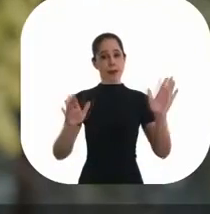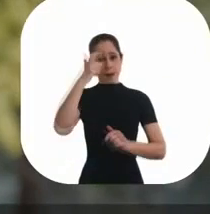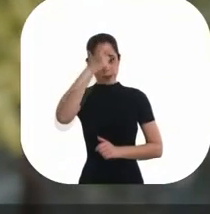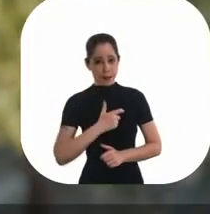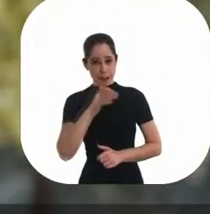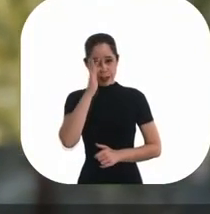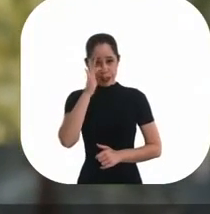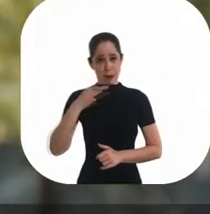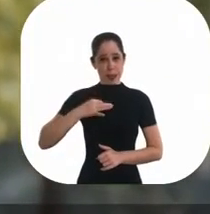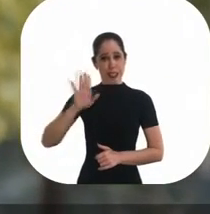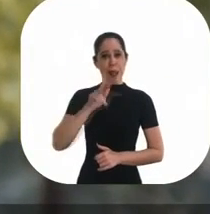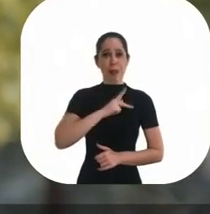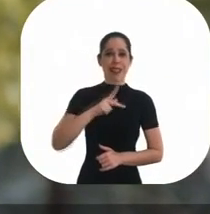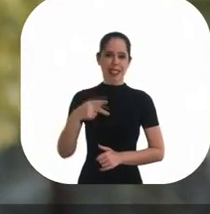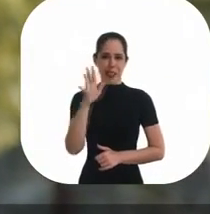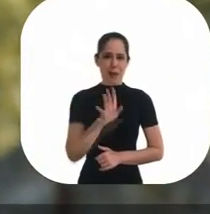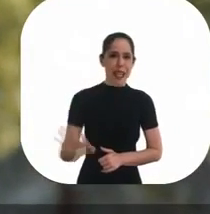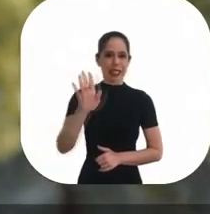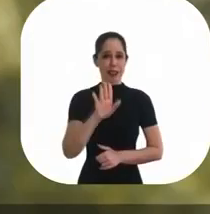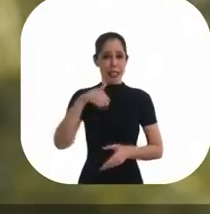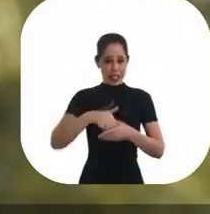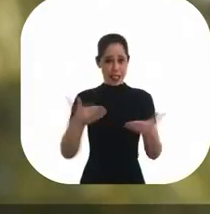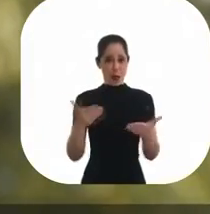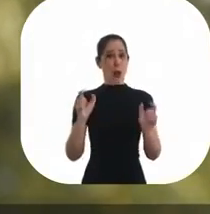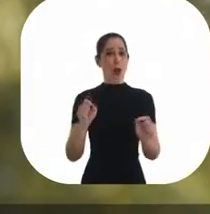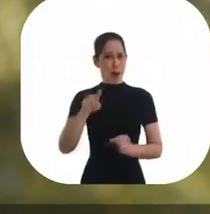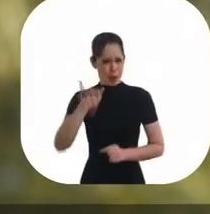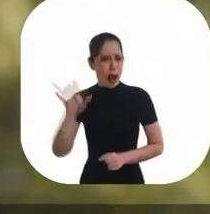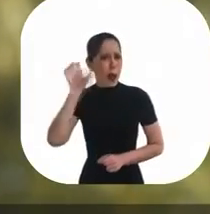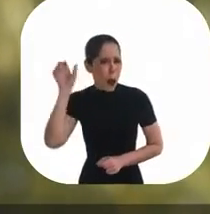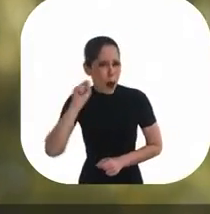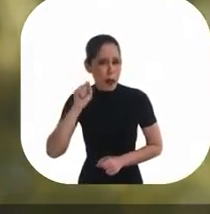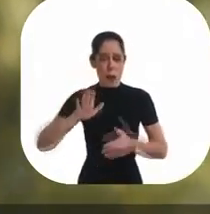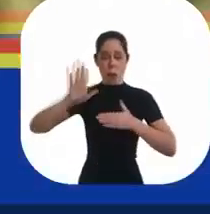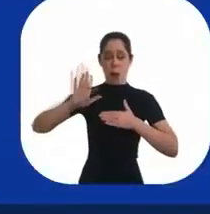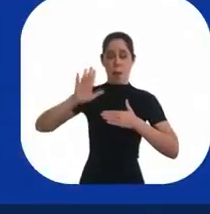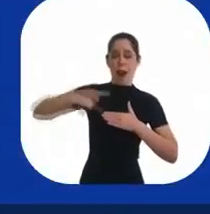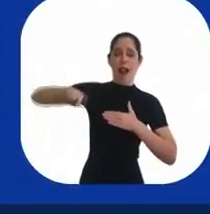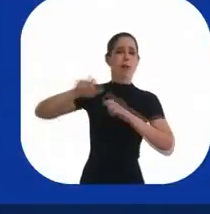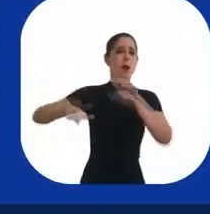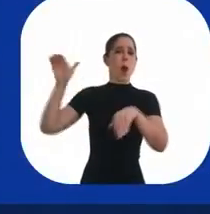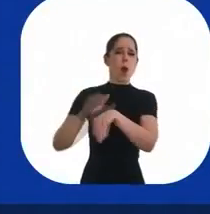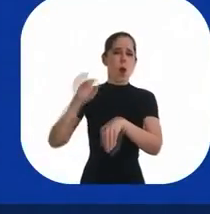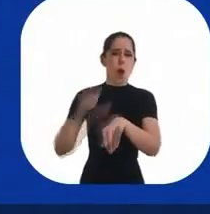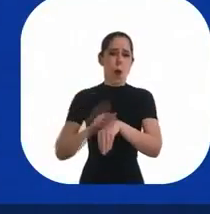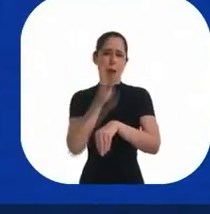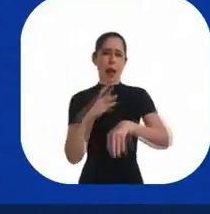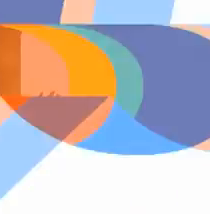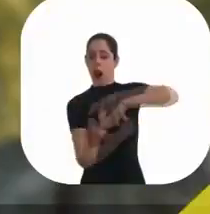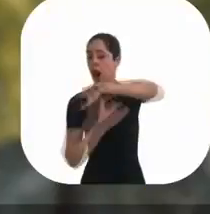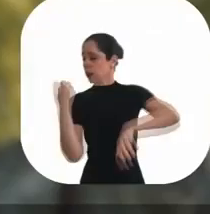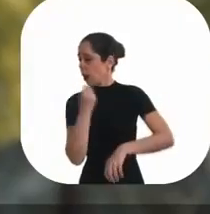Olá, eu sou o Felipe Dávila, candidato a presidente do Brasil. Nessas eleições, você vai ouvir promessas de gente que transformou o Brasil nesse